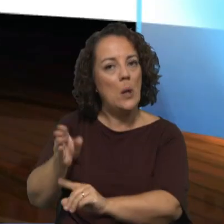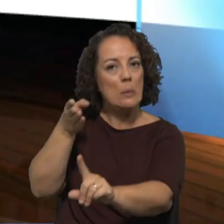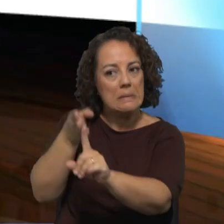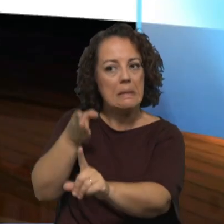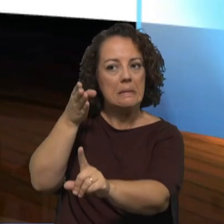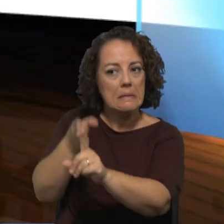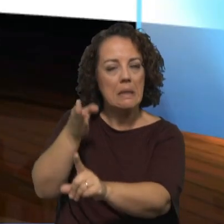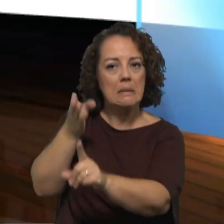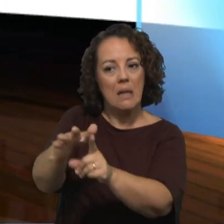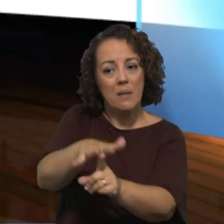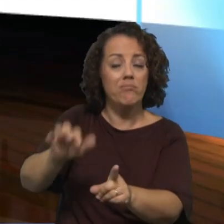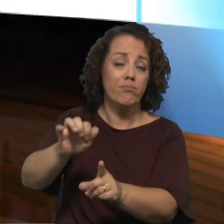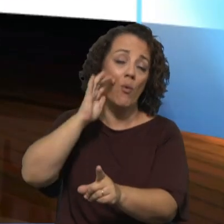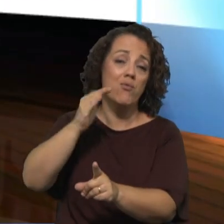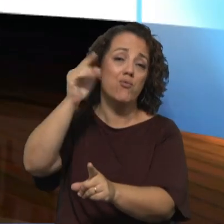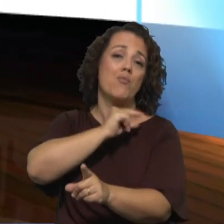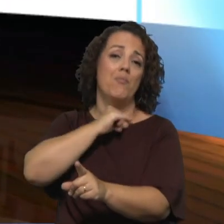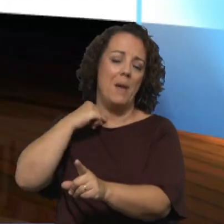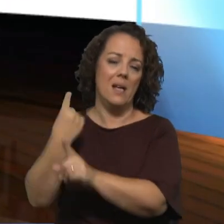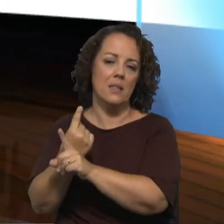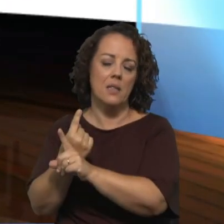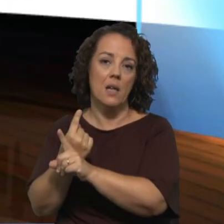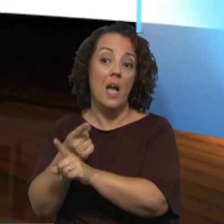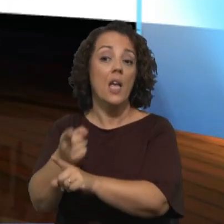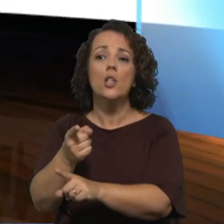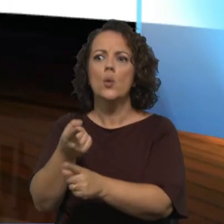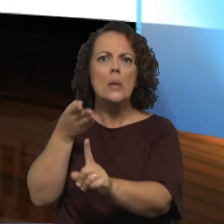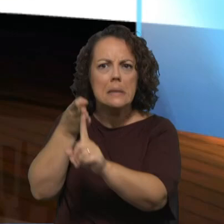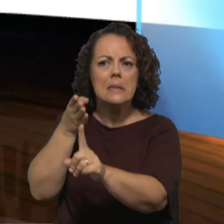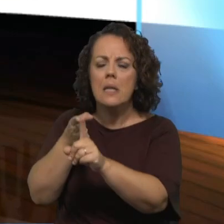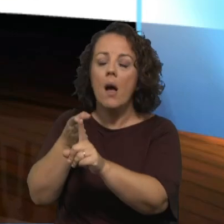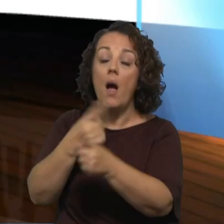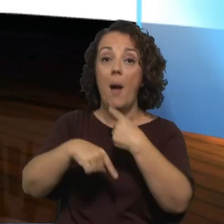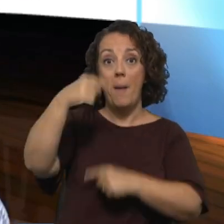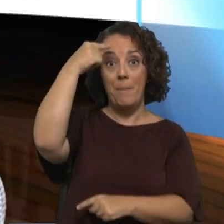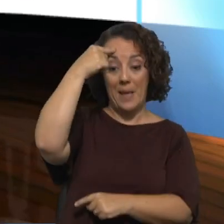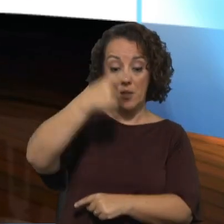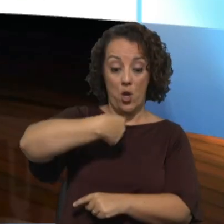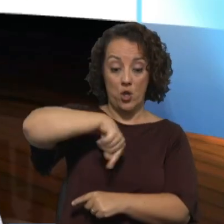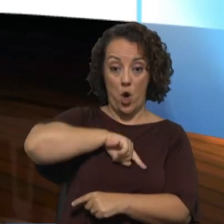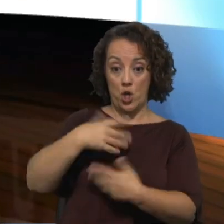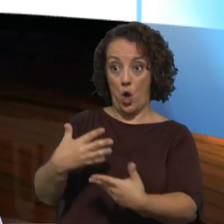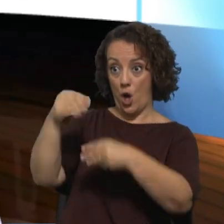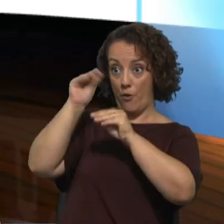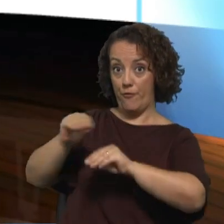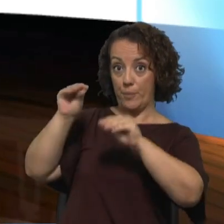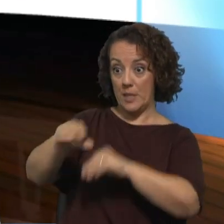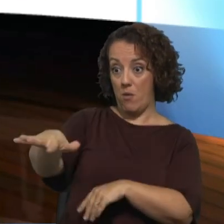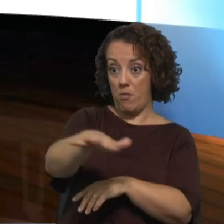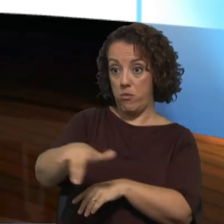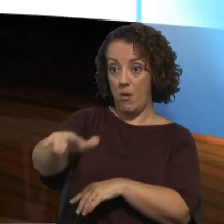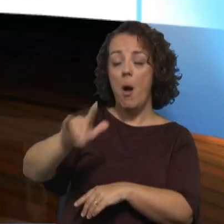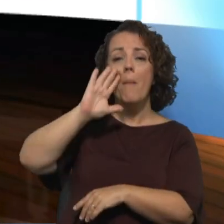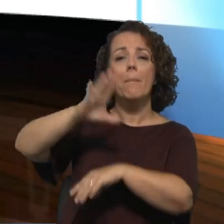perceber que a forma como nós formamos as pessoas que mais tarde vão estar nessas posições de serviço que correm o risco de ser também posições de poder